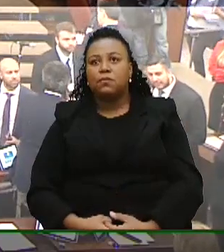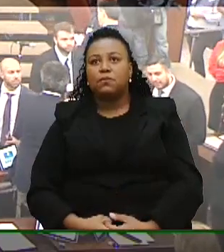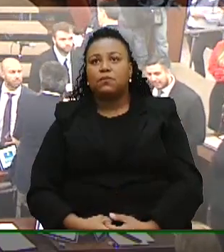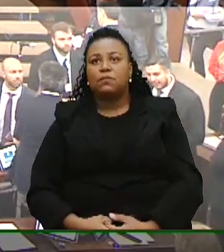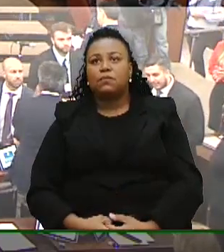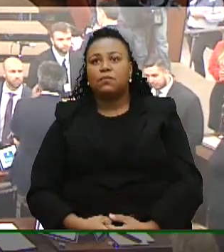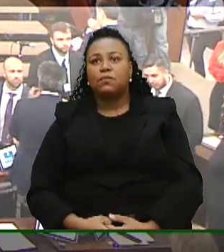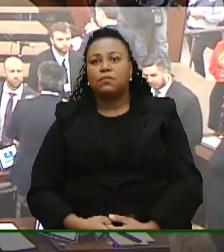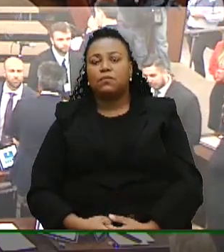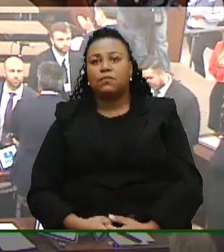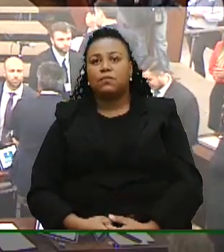Obrigado. Obrigado. Obrigado. Obrigado.